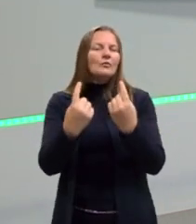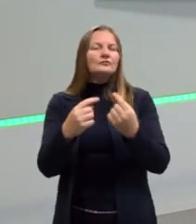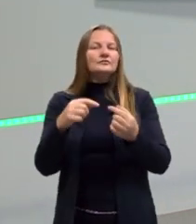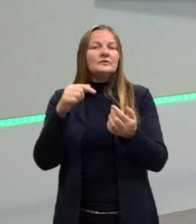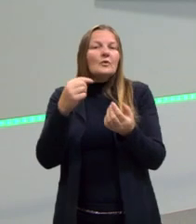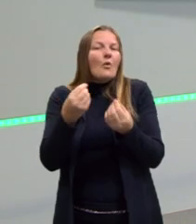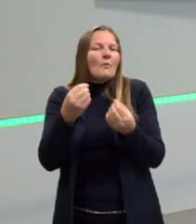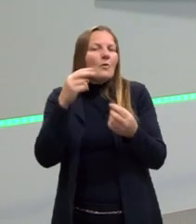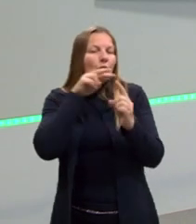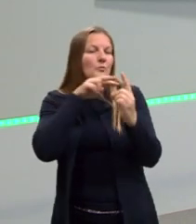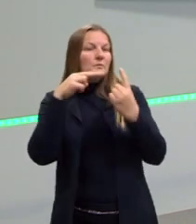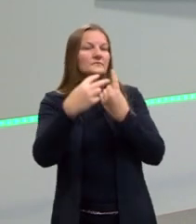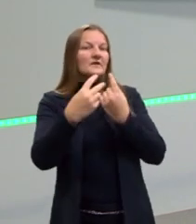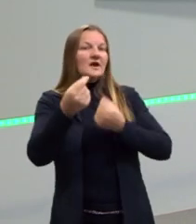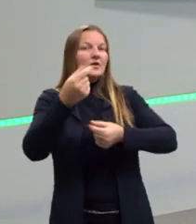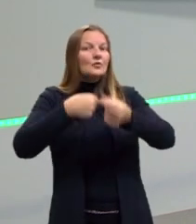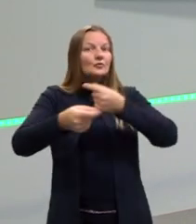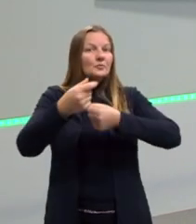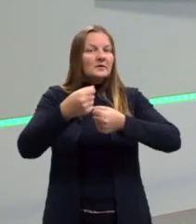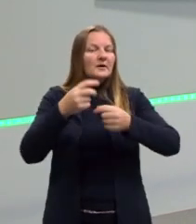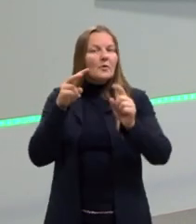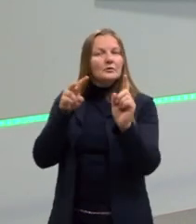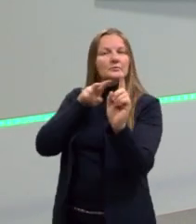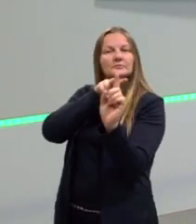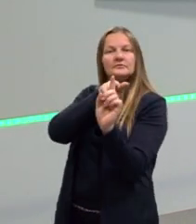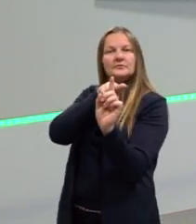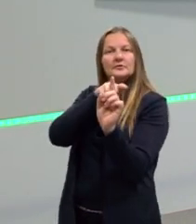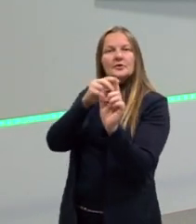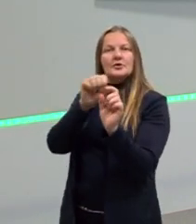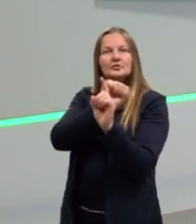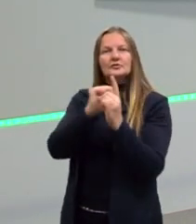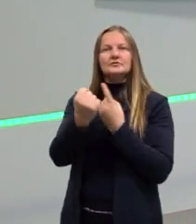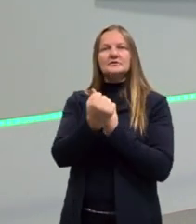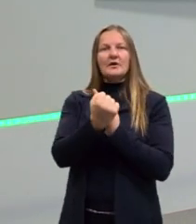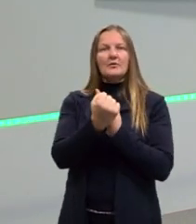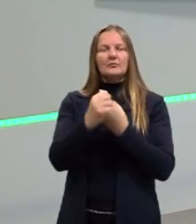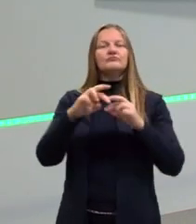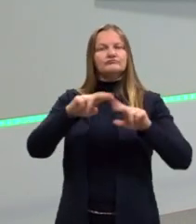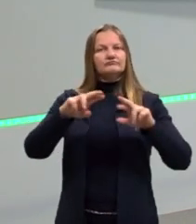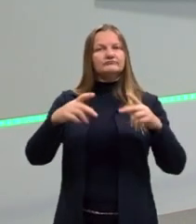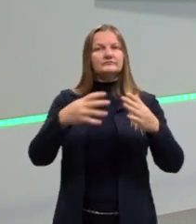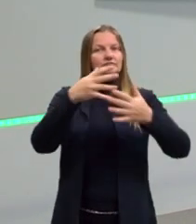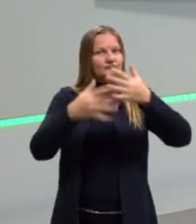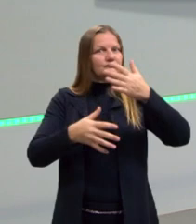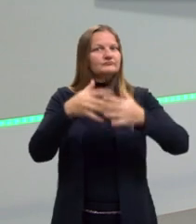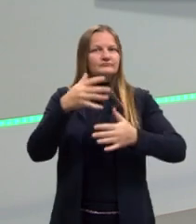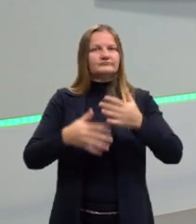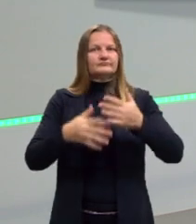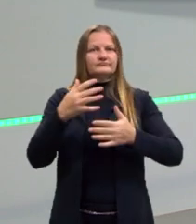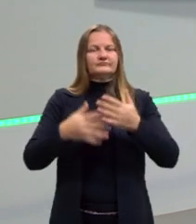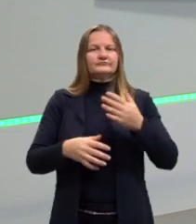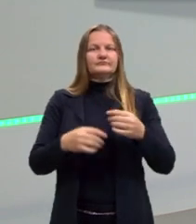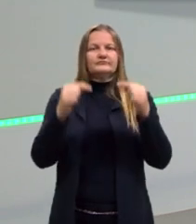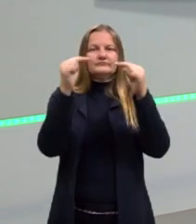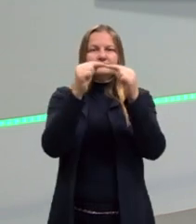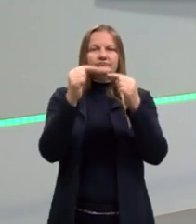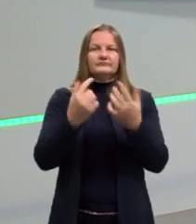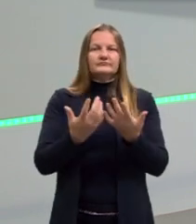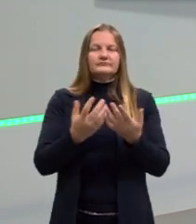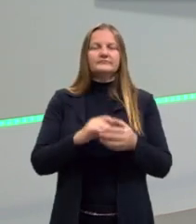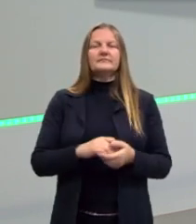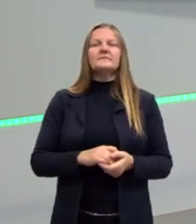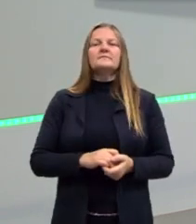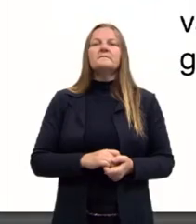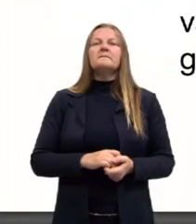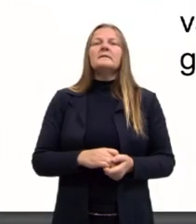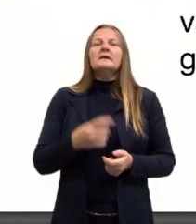mas e o ponto de vista cultural e o social? Então, a gente tem que ver essa complexidade dos eventos. Uma coisa